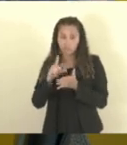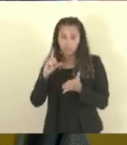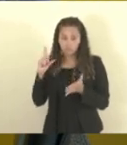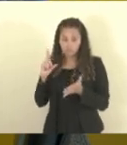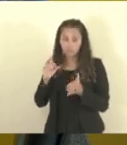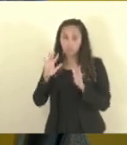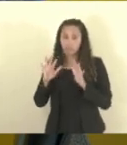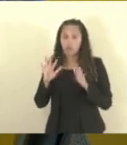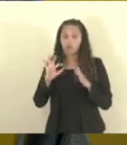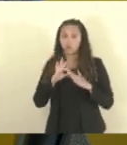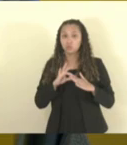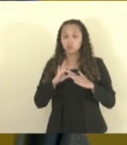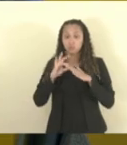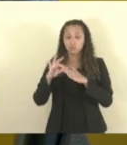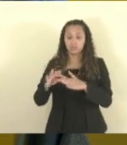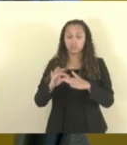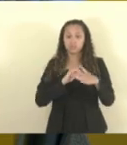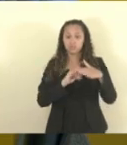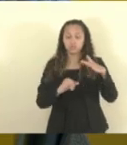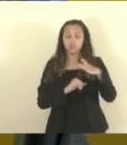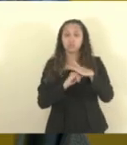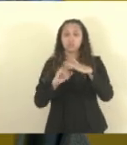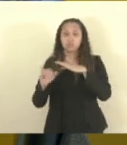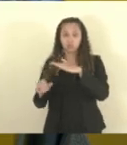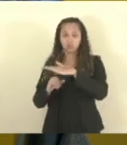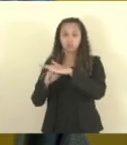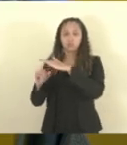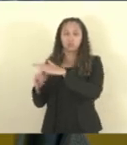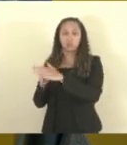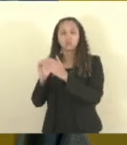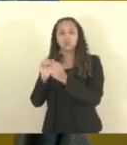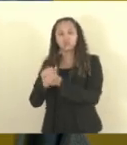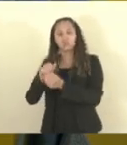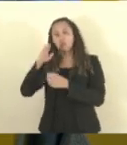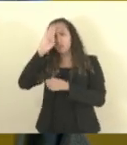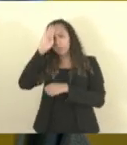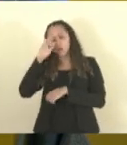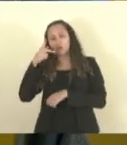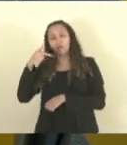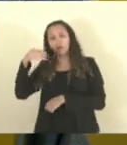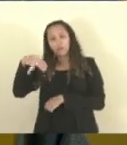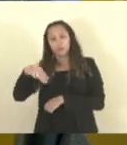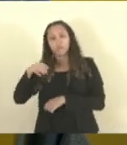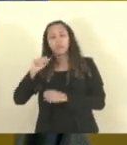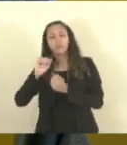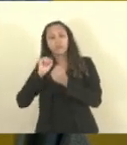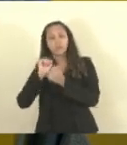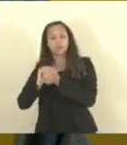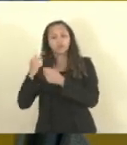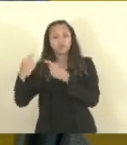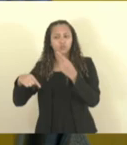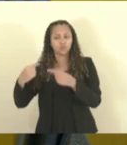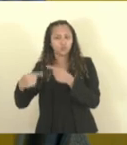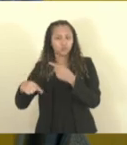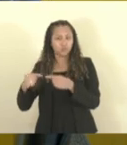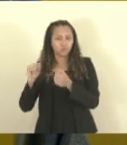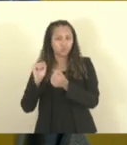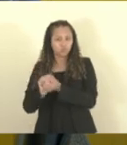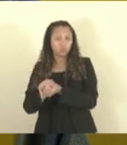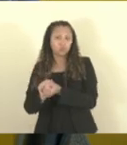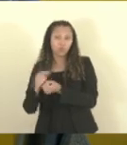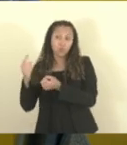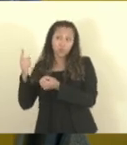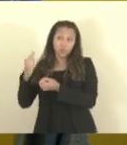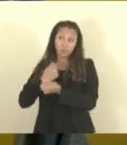comandantes das instituições, Polícia Militar do Estado do Espírito Santo, Bombeiro Militar do Estado do Espírito Santo, tratando desse tema e o governo se